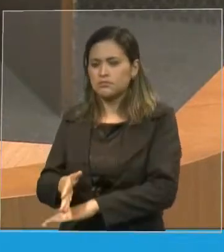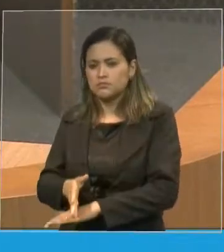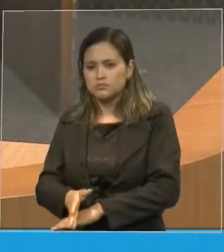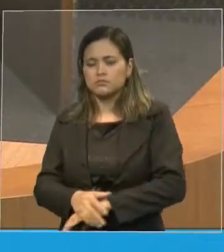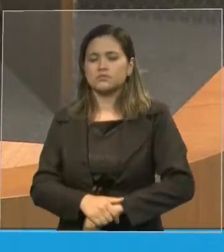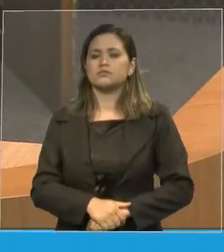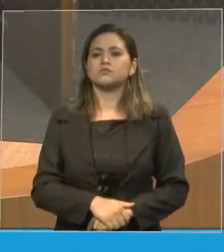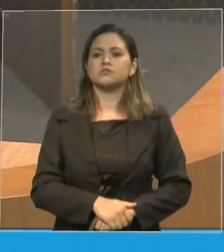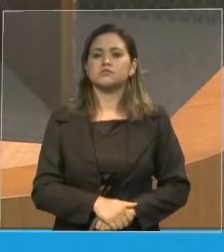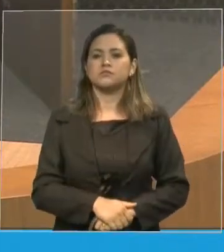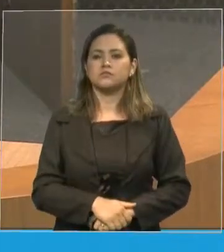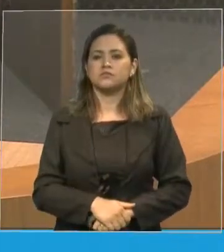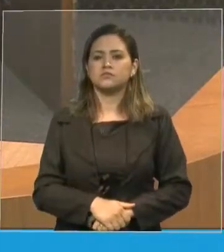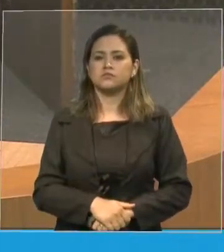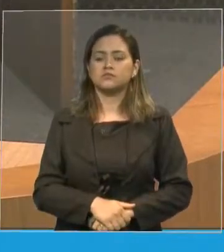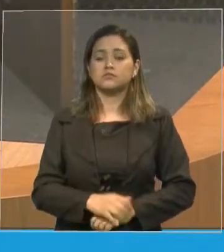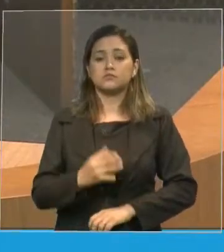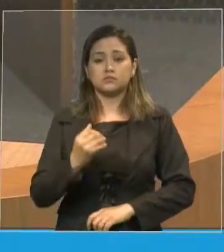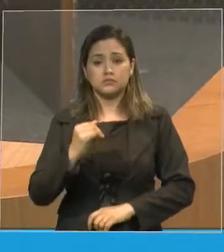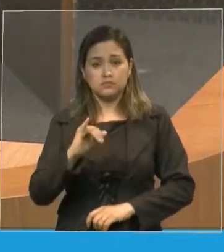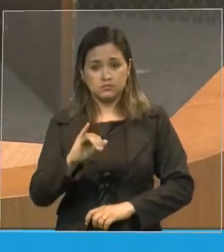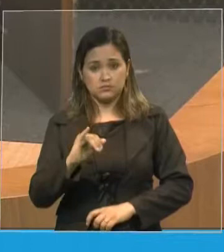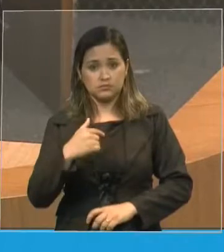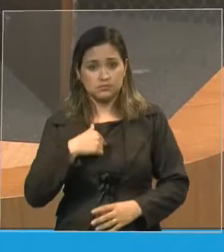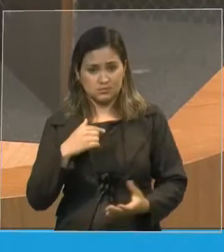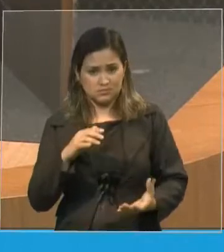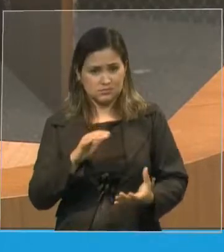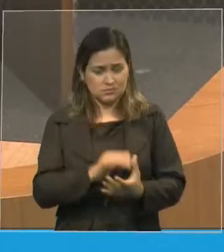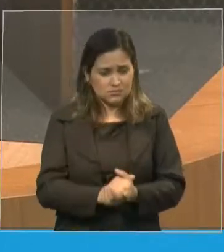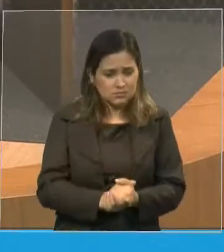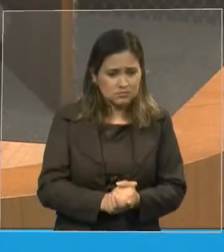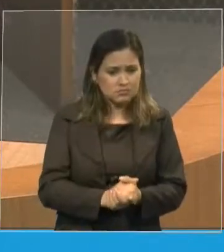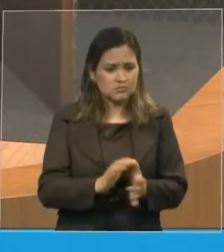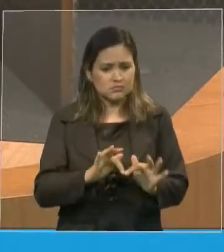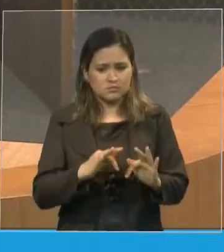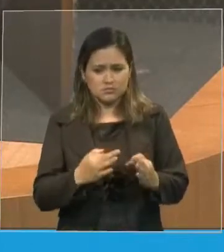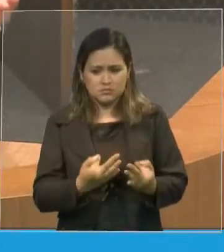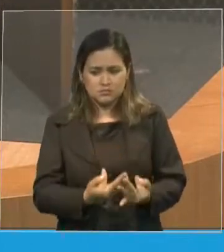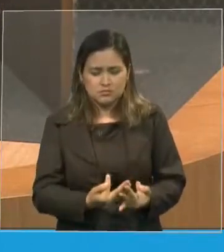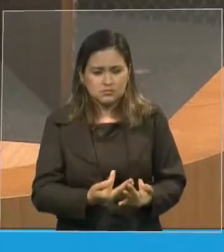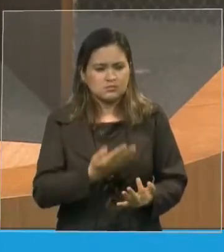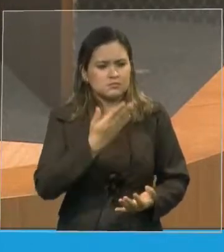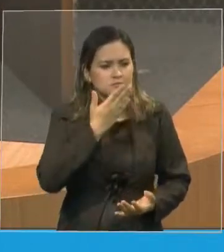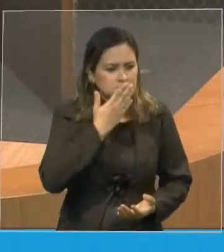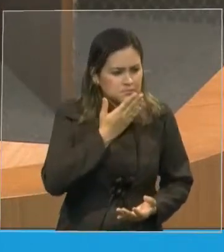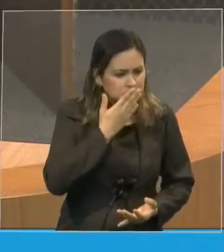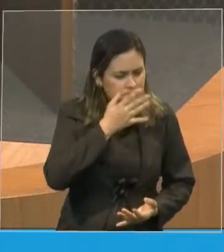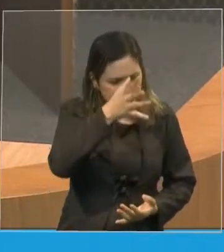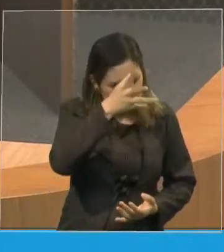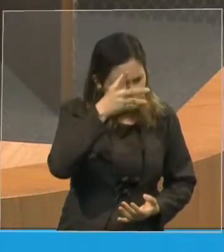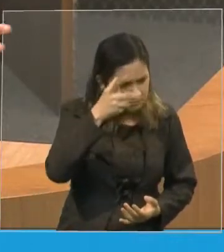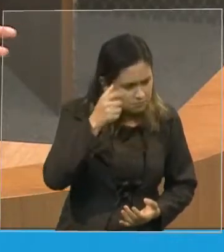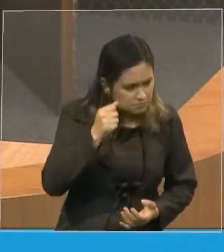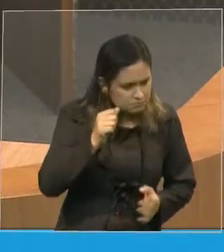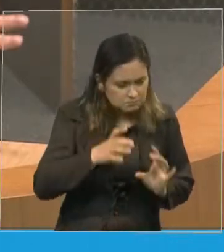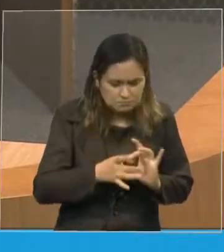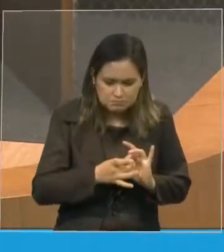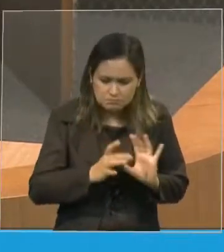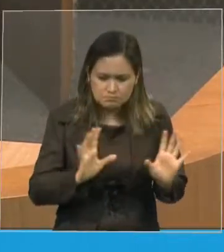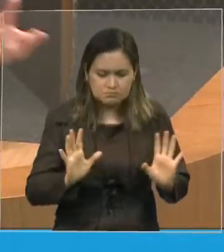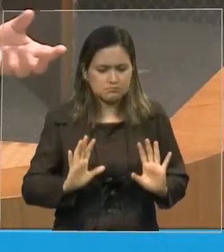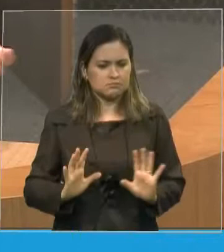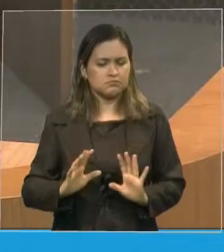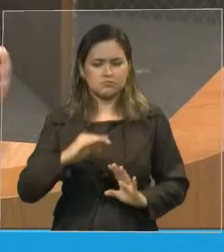Se precisasse chegar à idade, casar, formar família, com a indígena da Amazônia, um brasileiro como